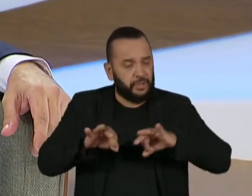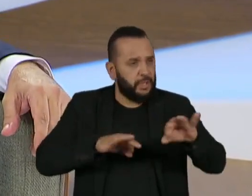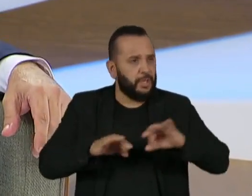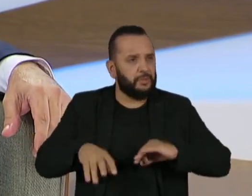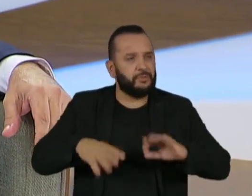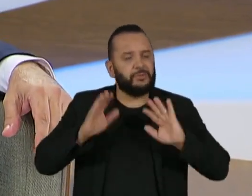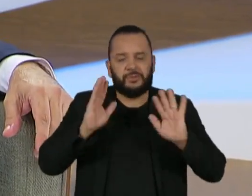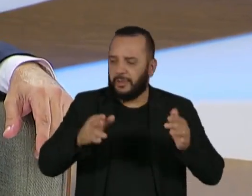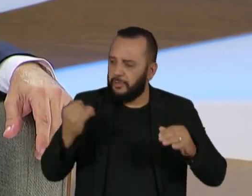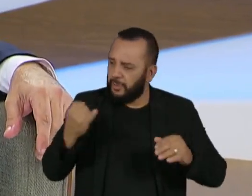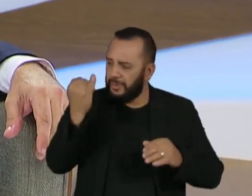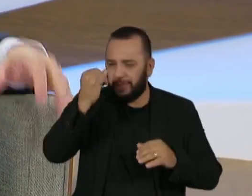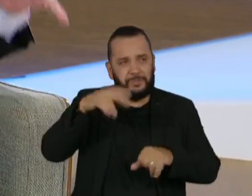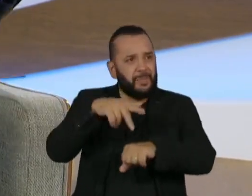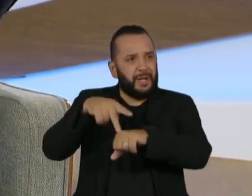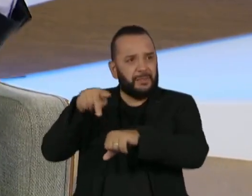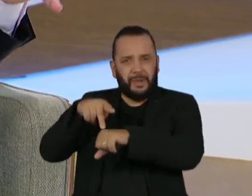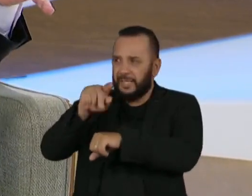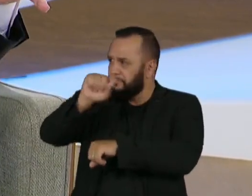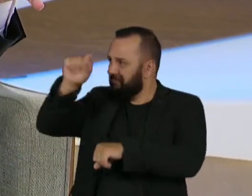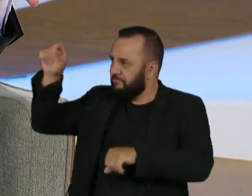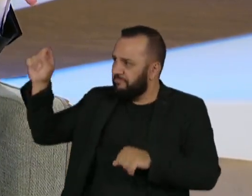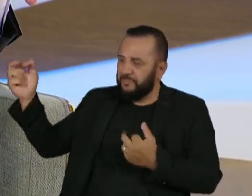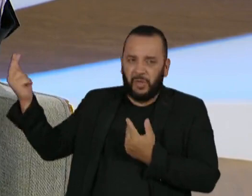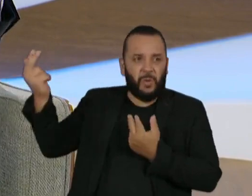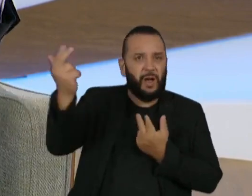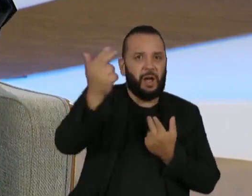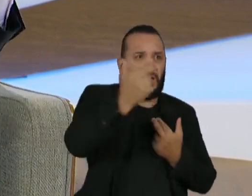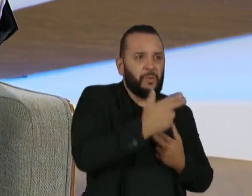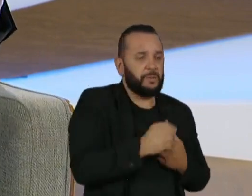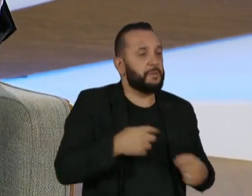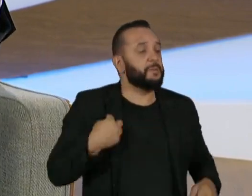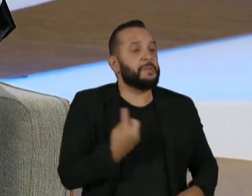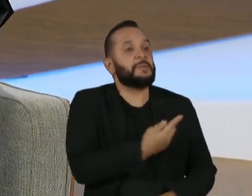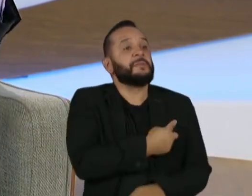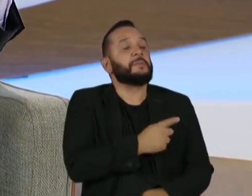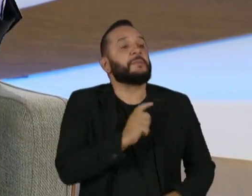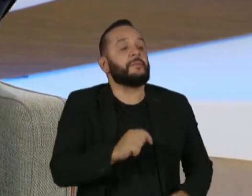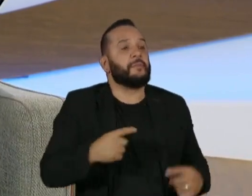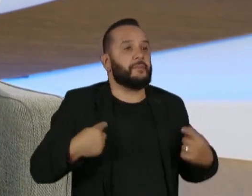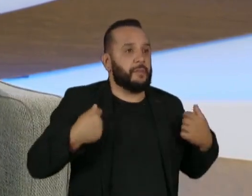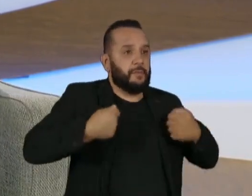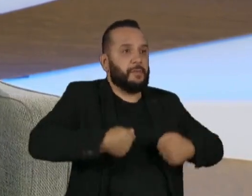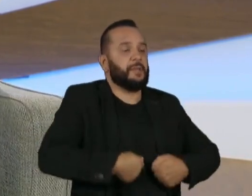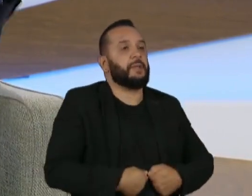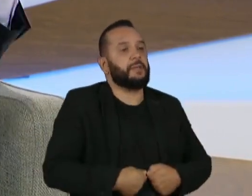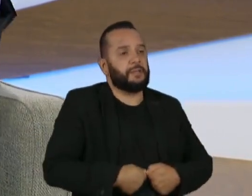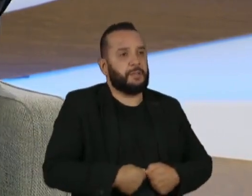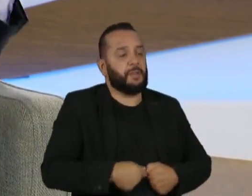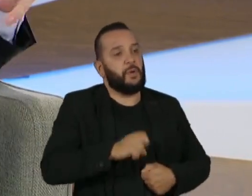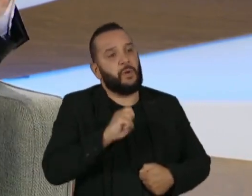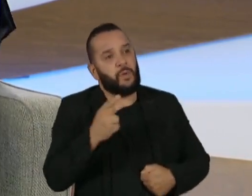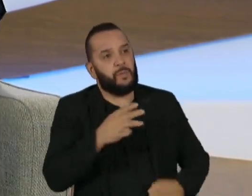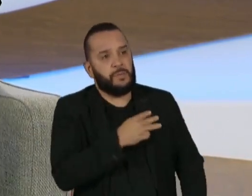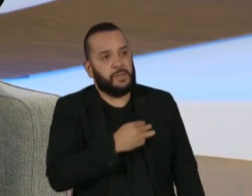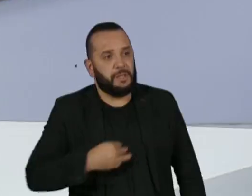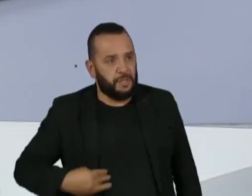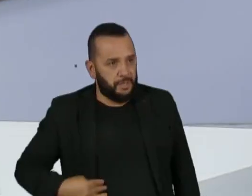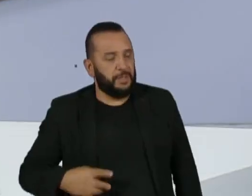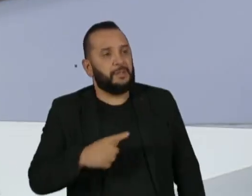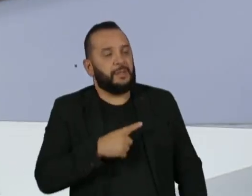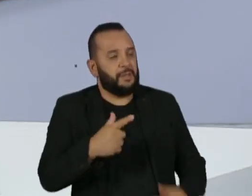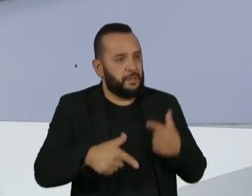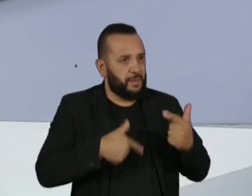semelhante a esse. As nossas ministras, todas elas, são ministras que têm funções estratégicas